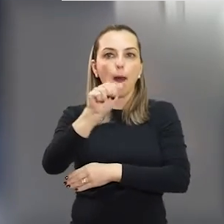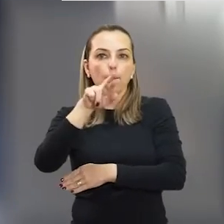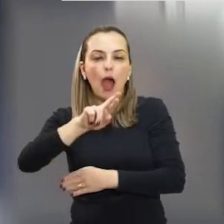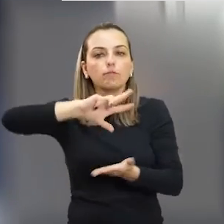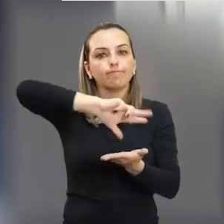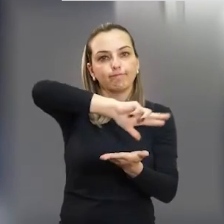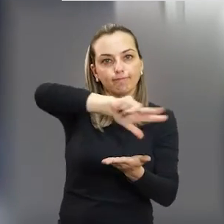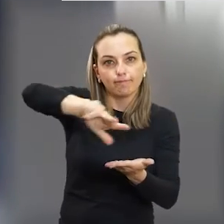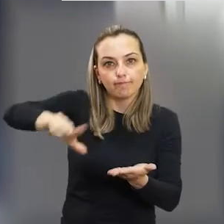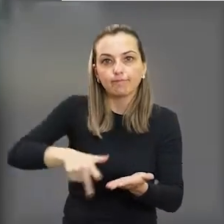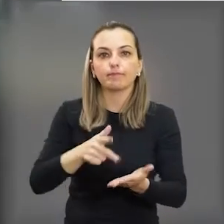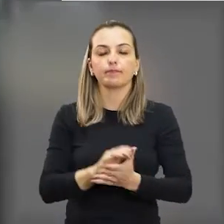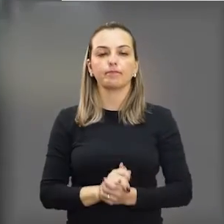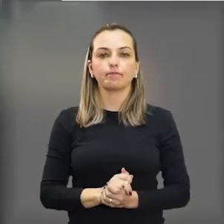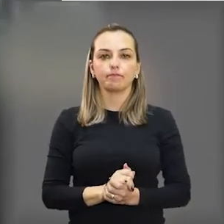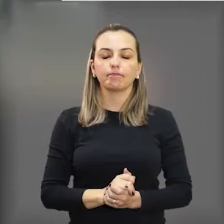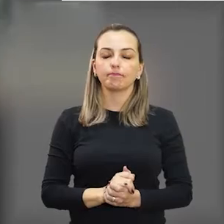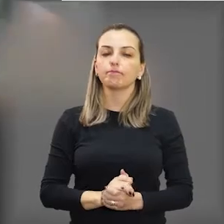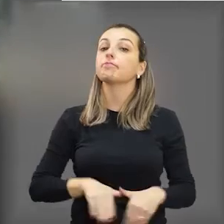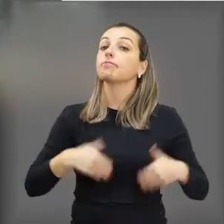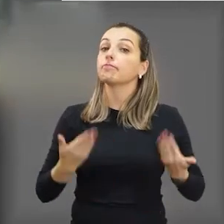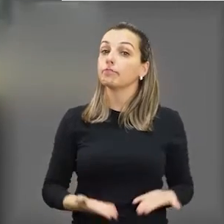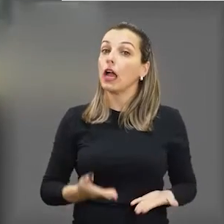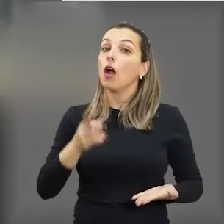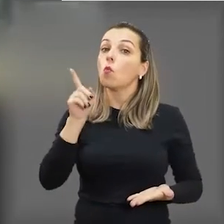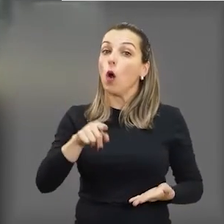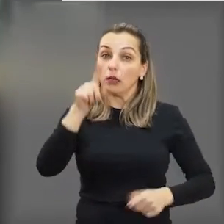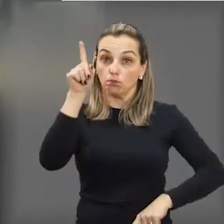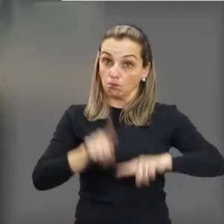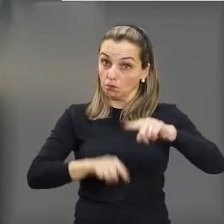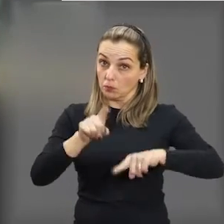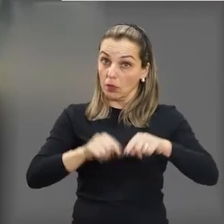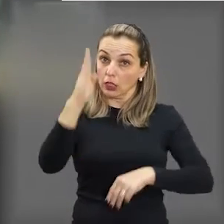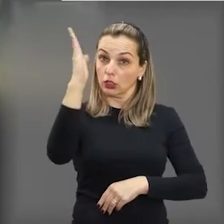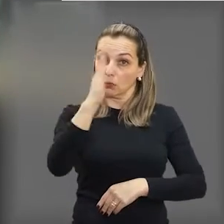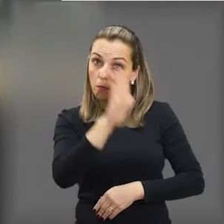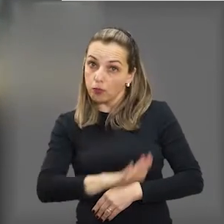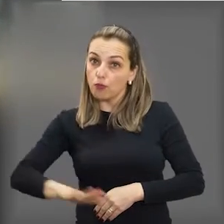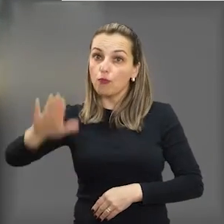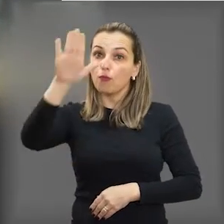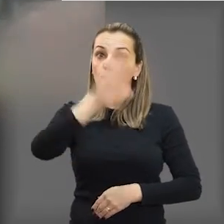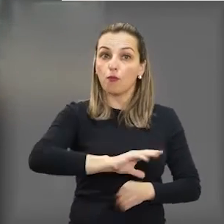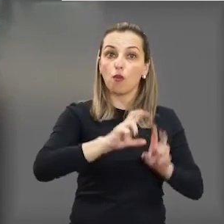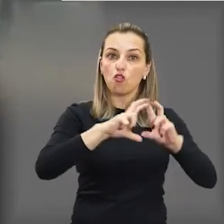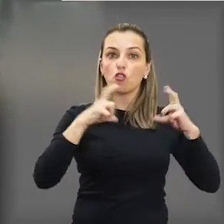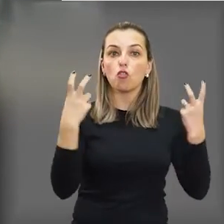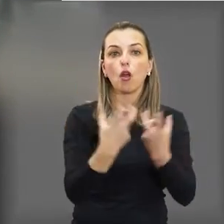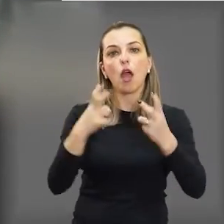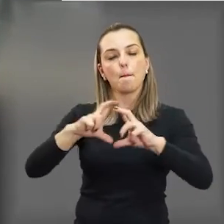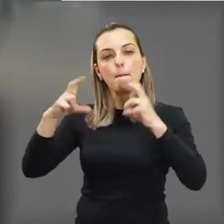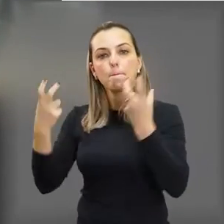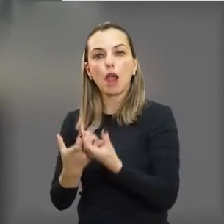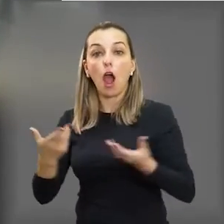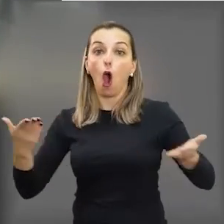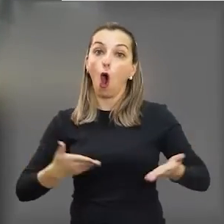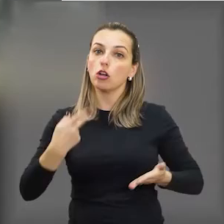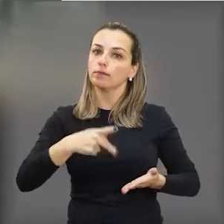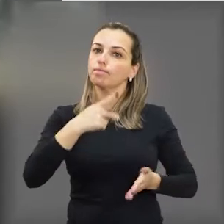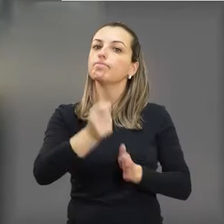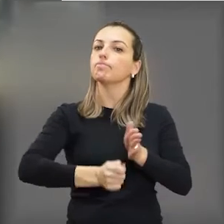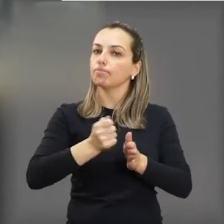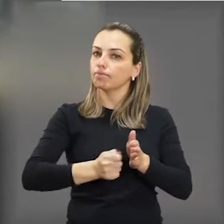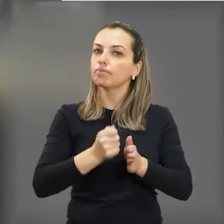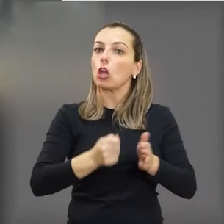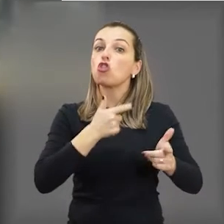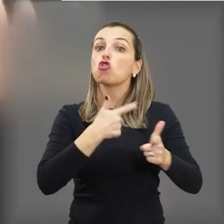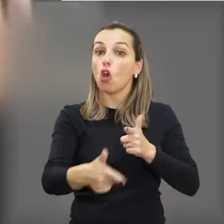hotéis, bares e outros. Então, uma ferramenta que está sendo usada a nível nacional em várias câmaras, e hoje debatendo aqui,